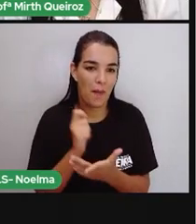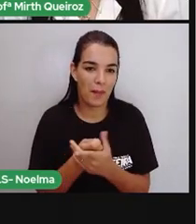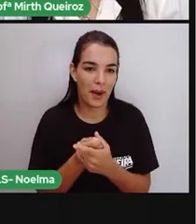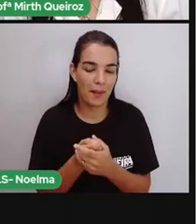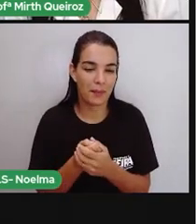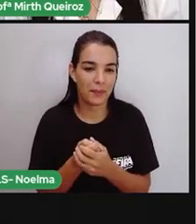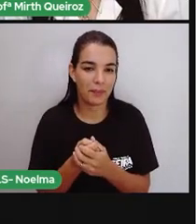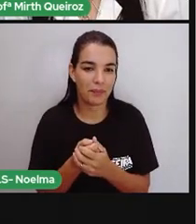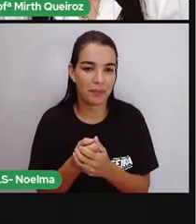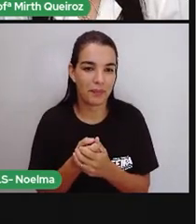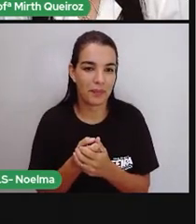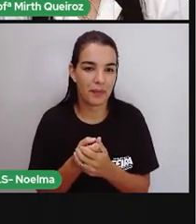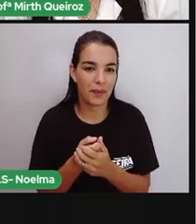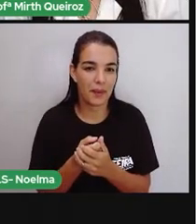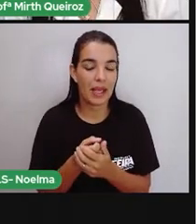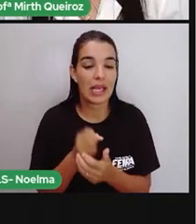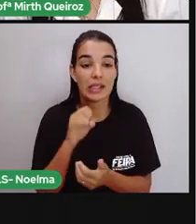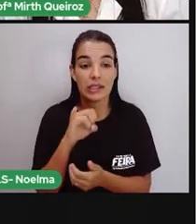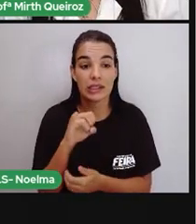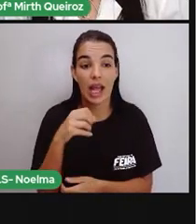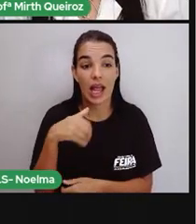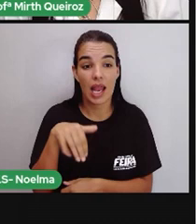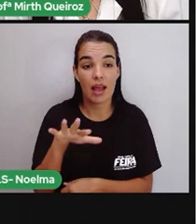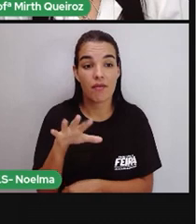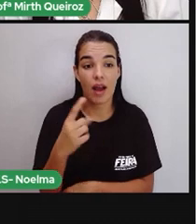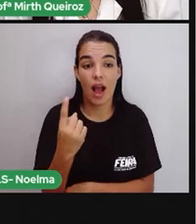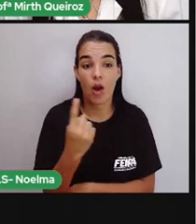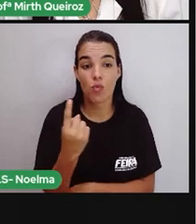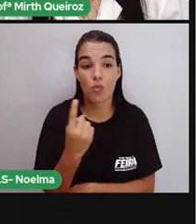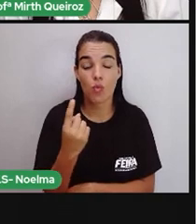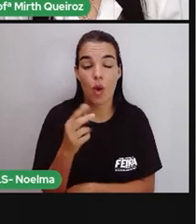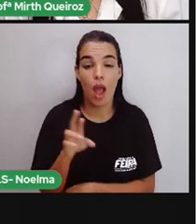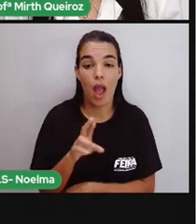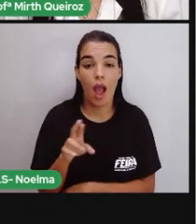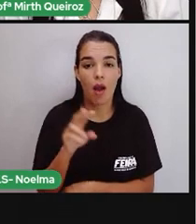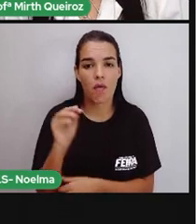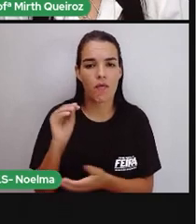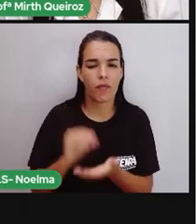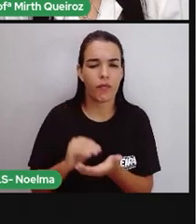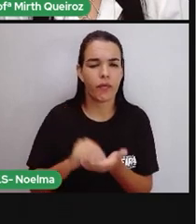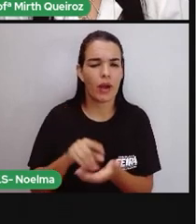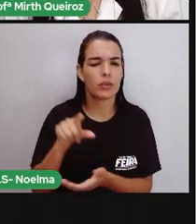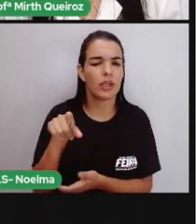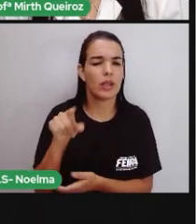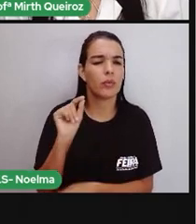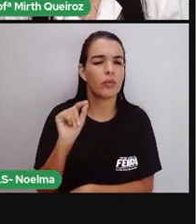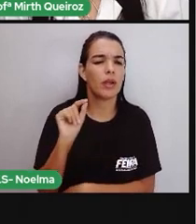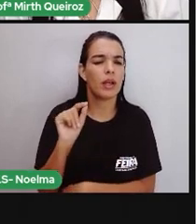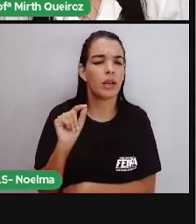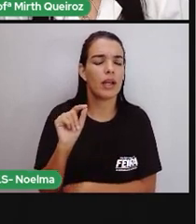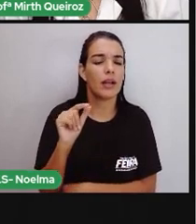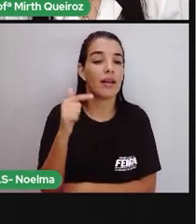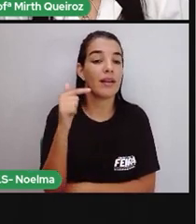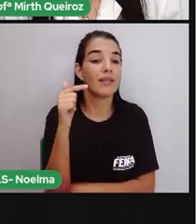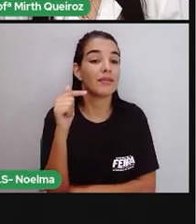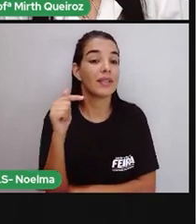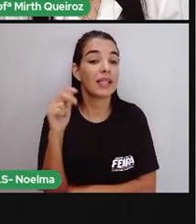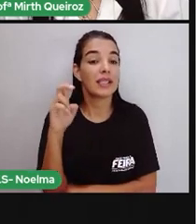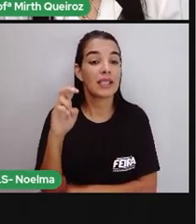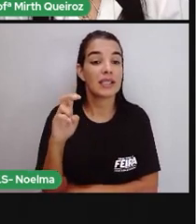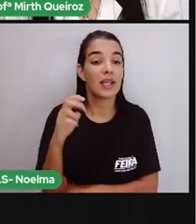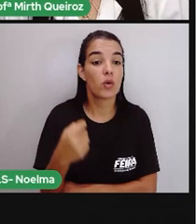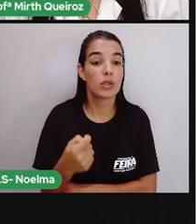Se ela não tivesse levado só 1 real, iria sobrar quanto? Falta quanto aqui para dar 1 real? 75